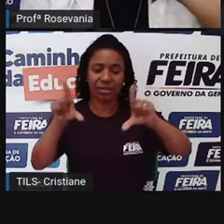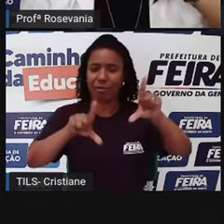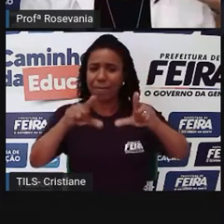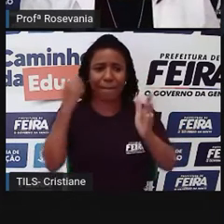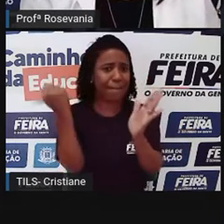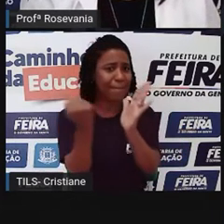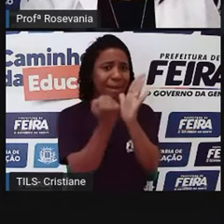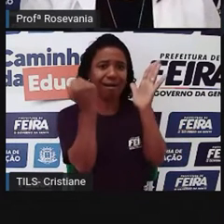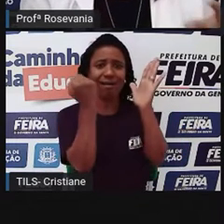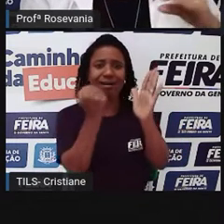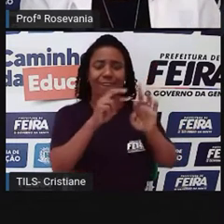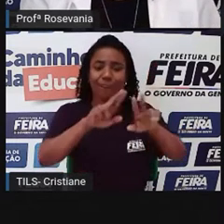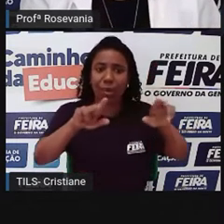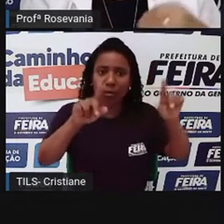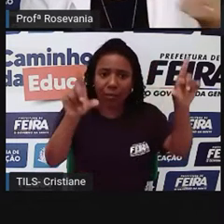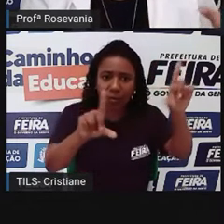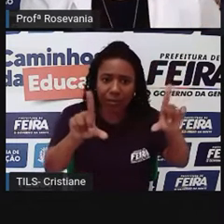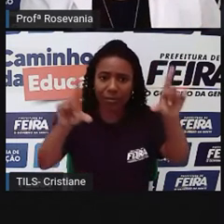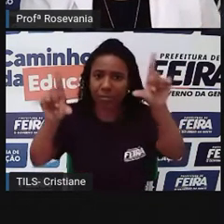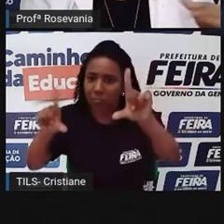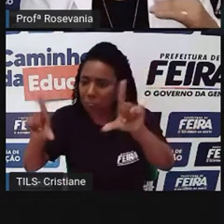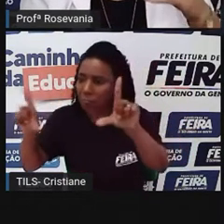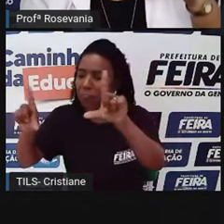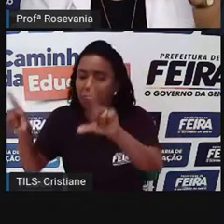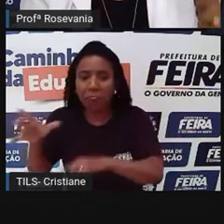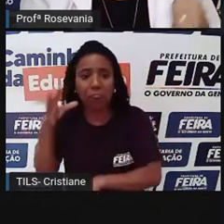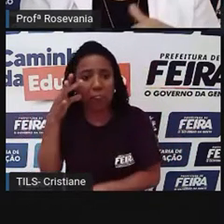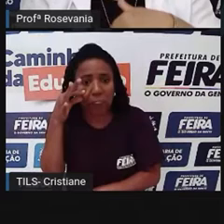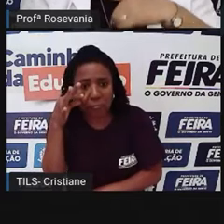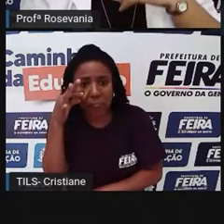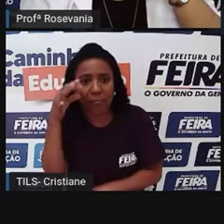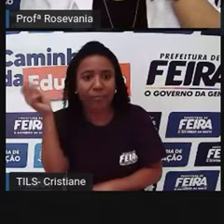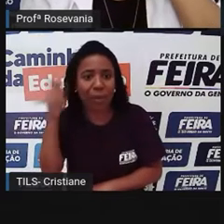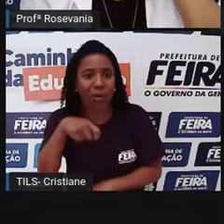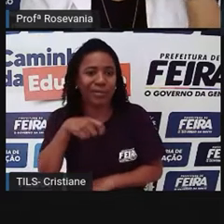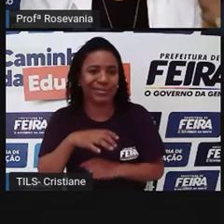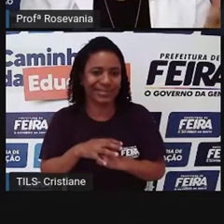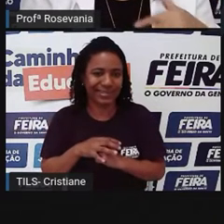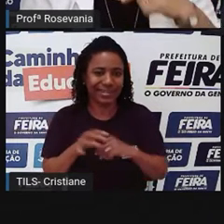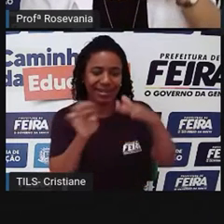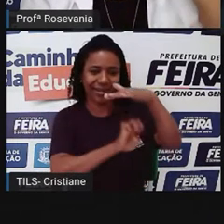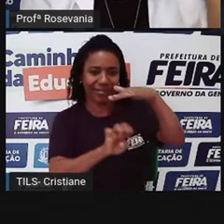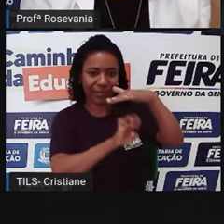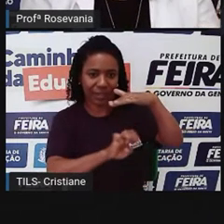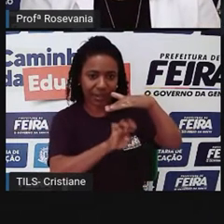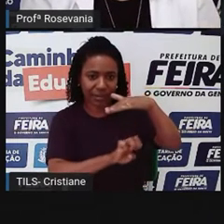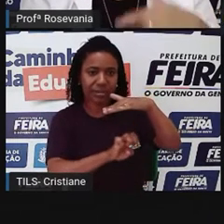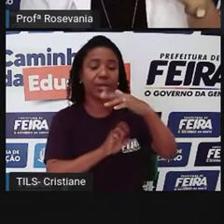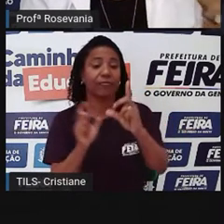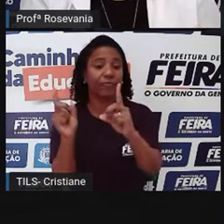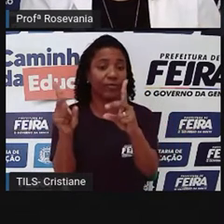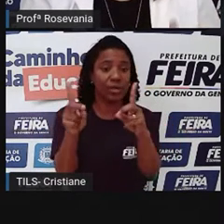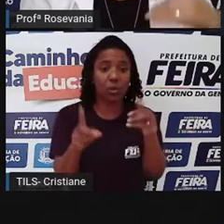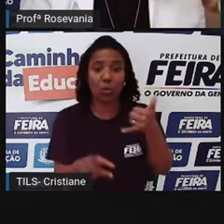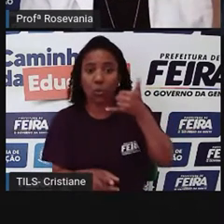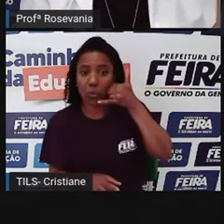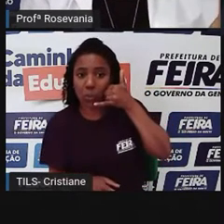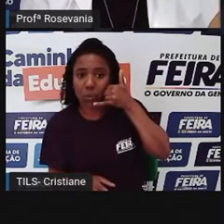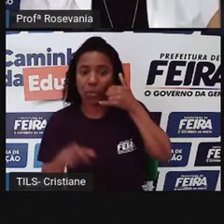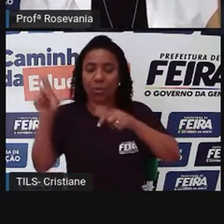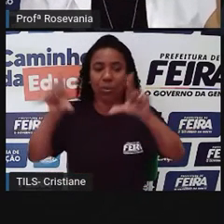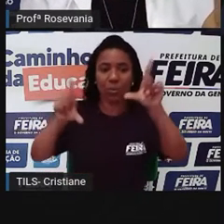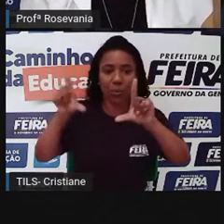Você vai encontrar várias marcas de empresas ali, né, tanto para celular quanto para TV, computador.